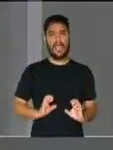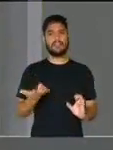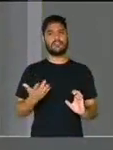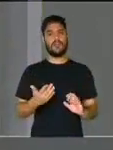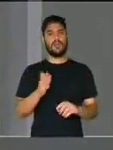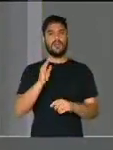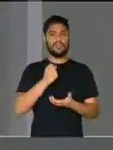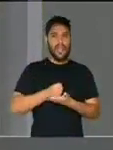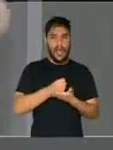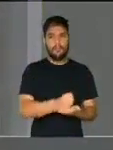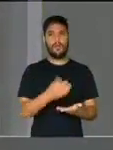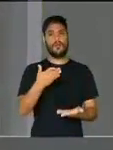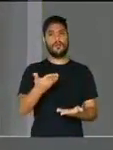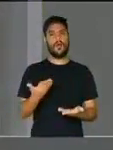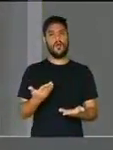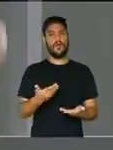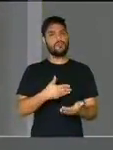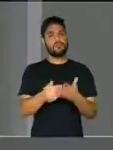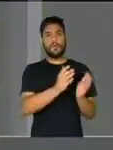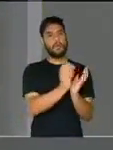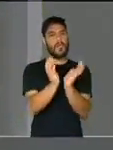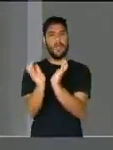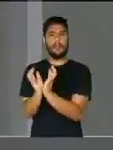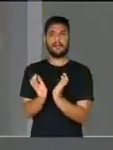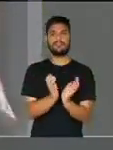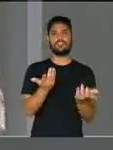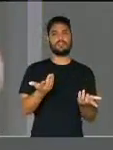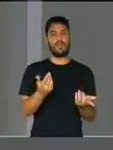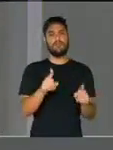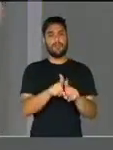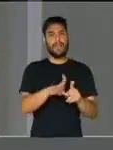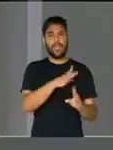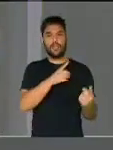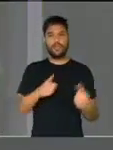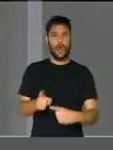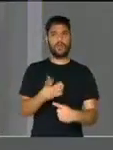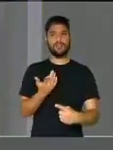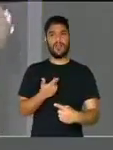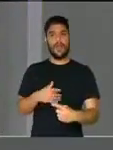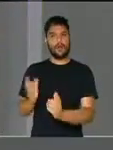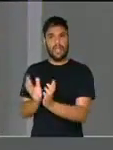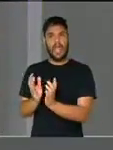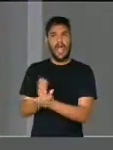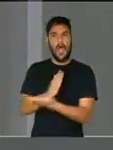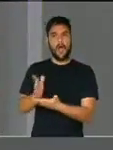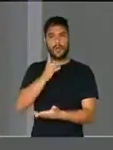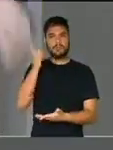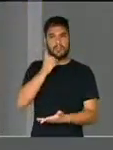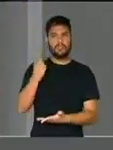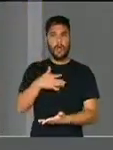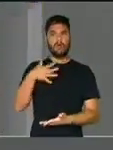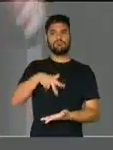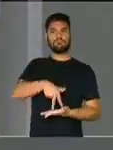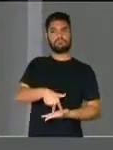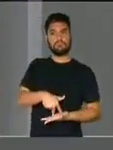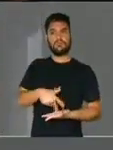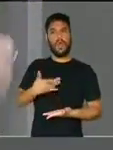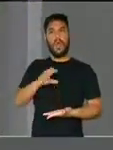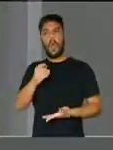solidário até agora de qualquer partido. E nosso repúdio para aqueles que usam a função pública,